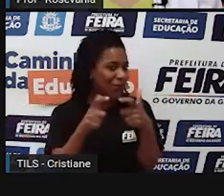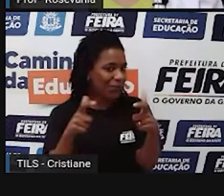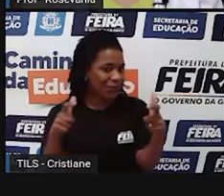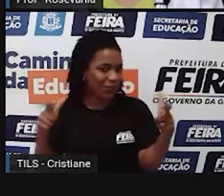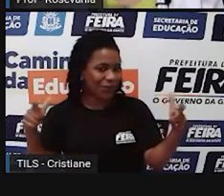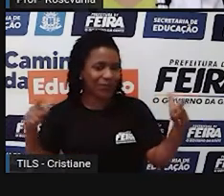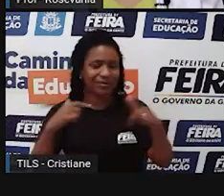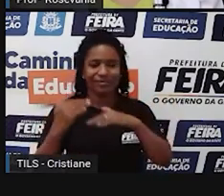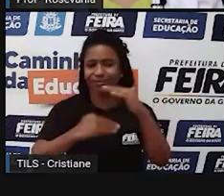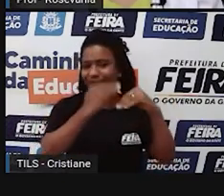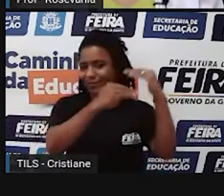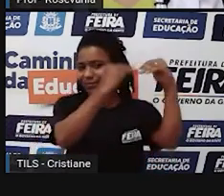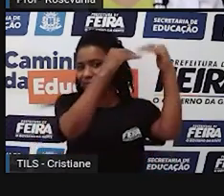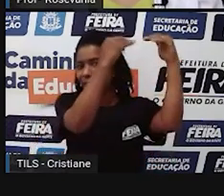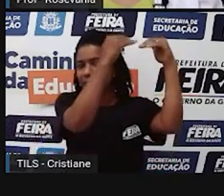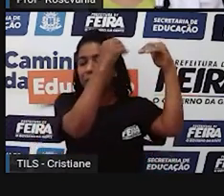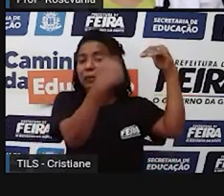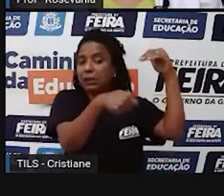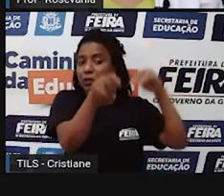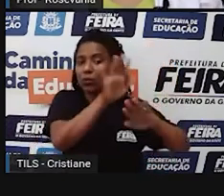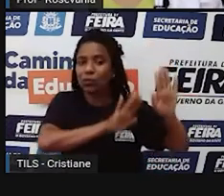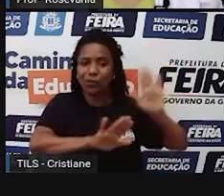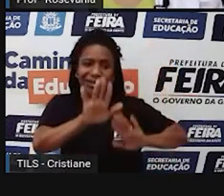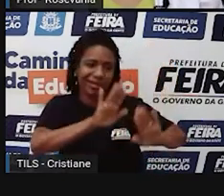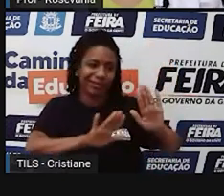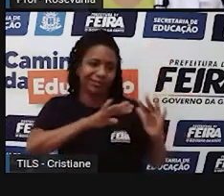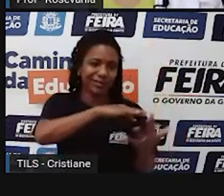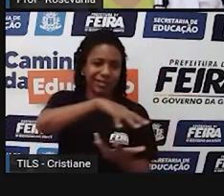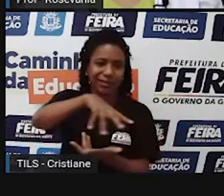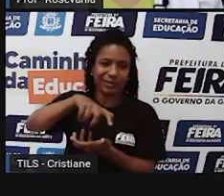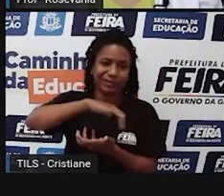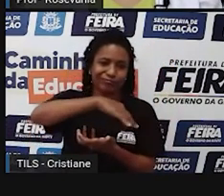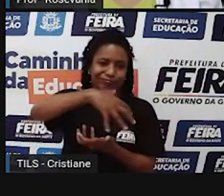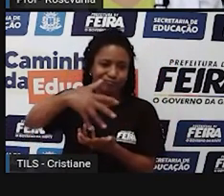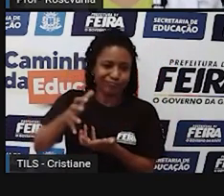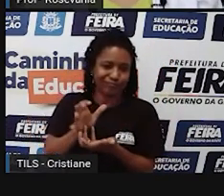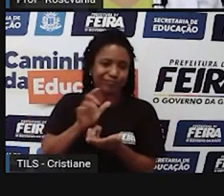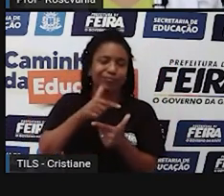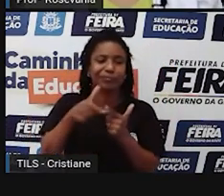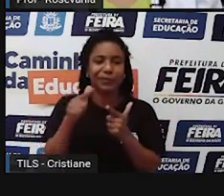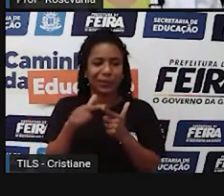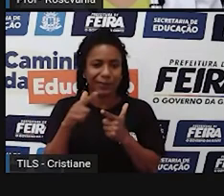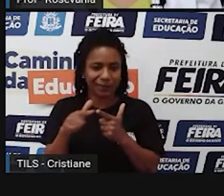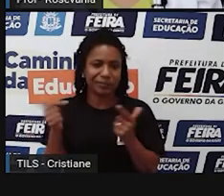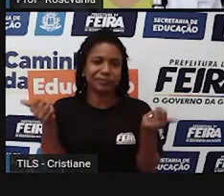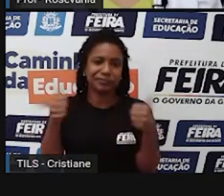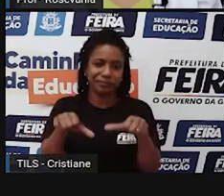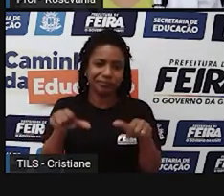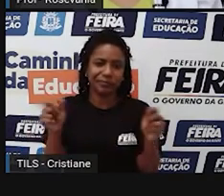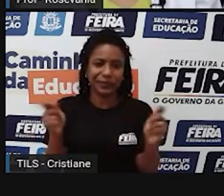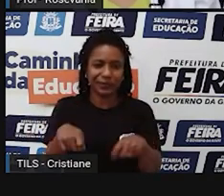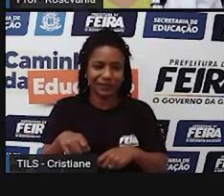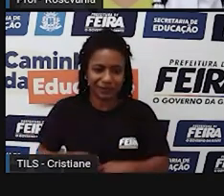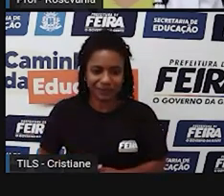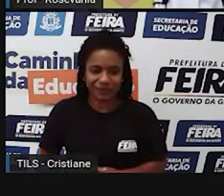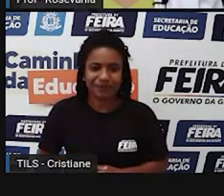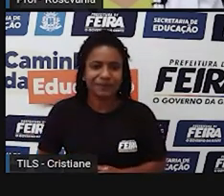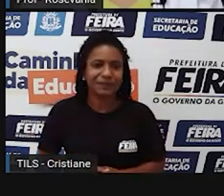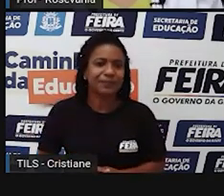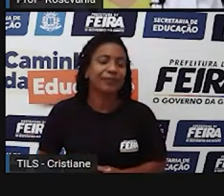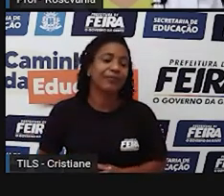se não tiver um cuidado, tem um impacto ambiental maior. Então, temos o setor quaternário, como eu falei,